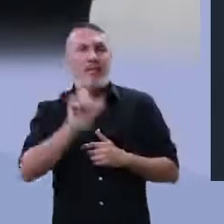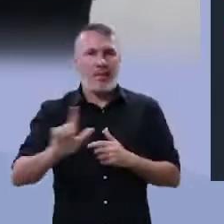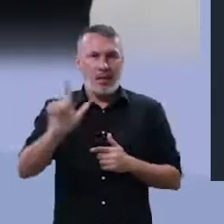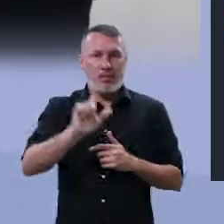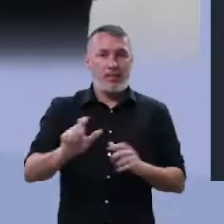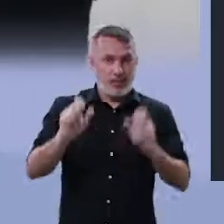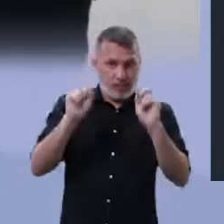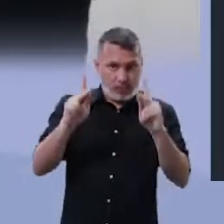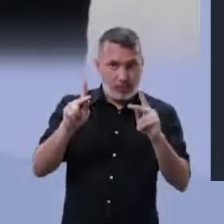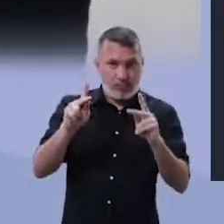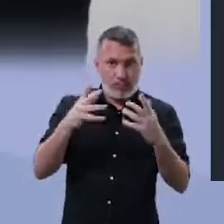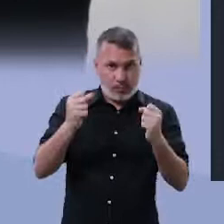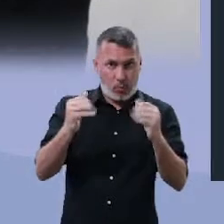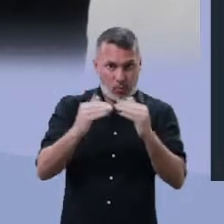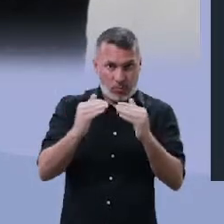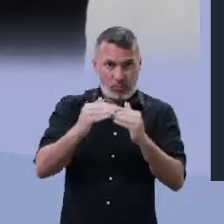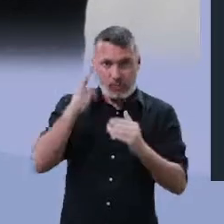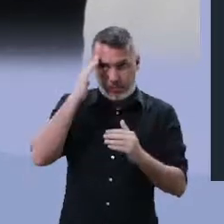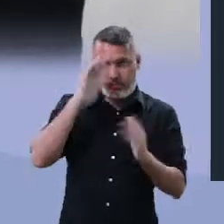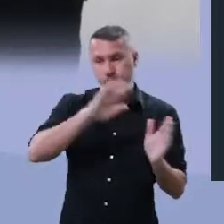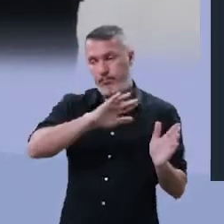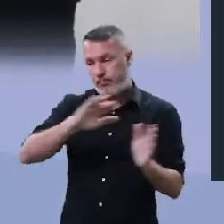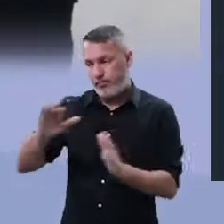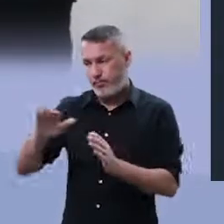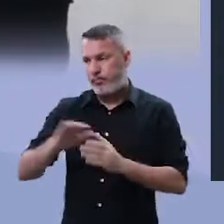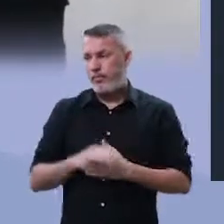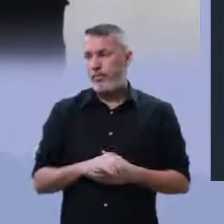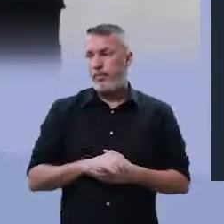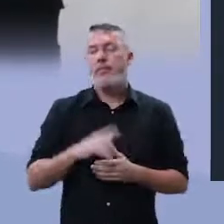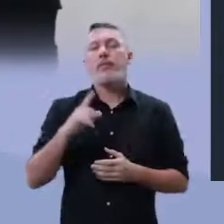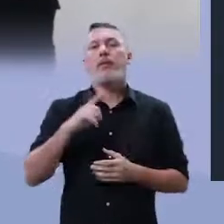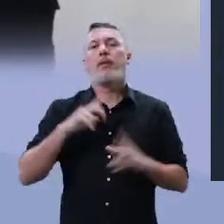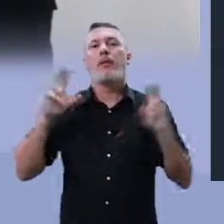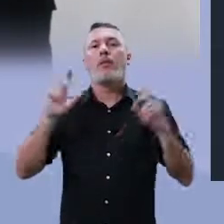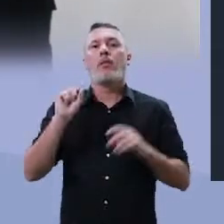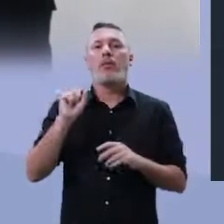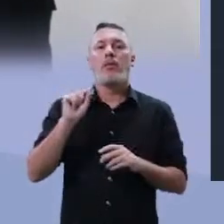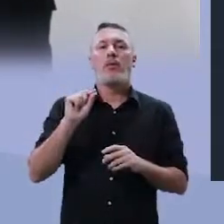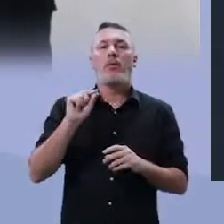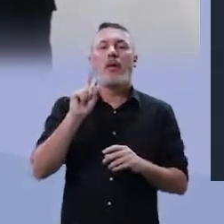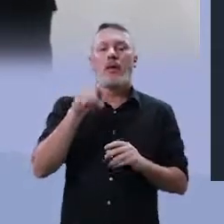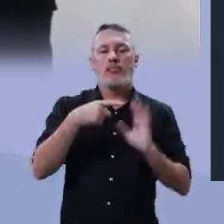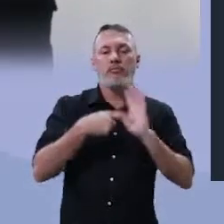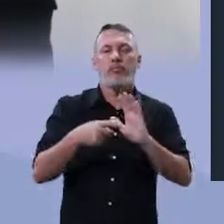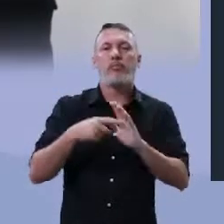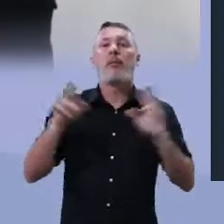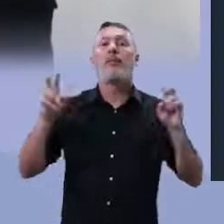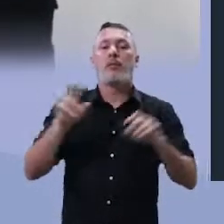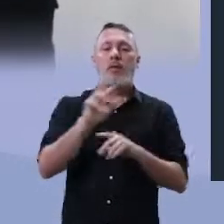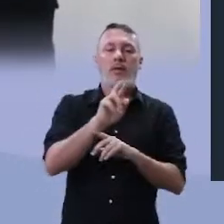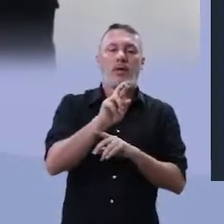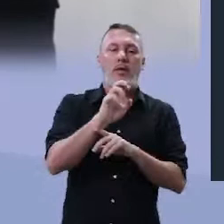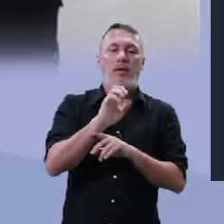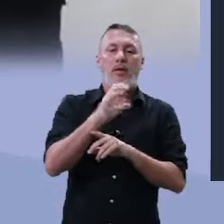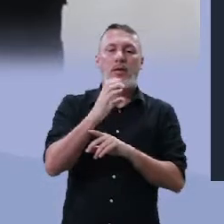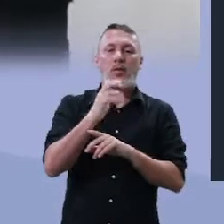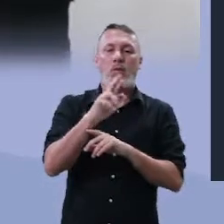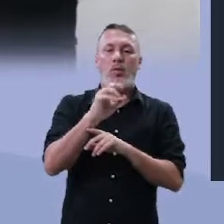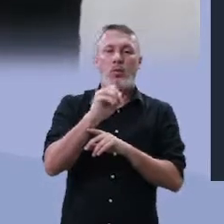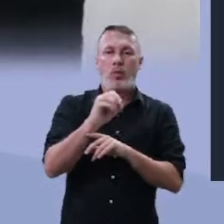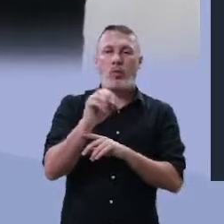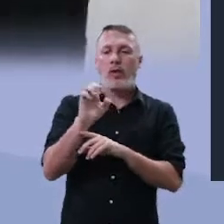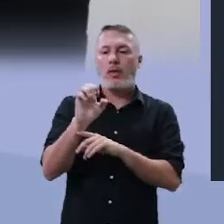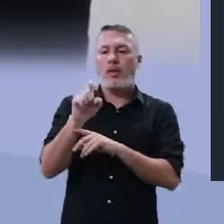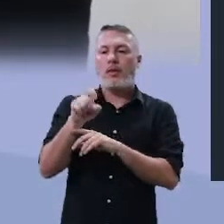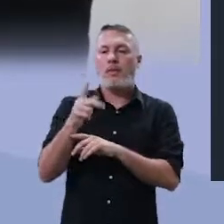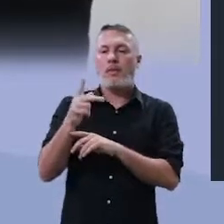literatura. Beleza? Combinado? Vamos agora a recursos expressivos. O que